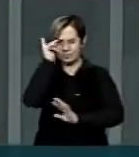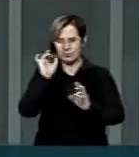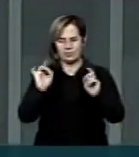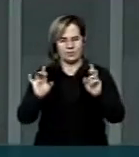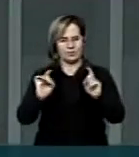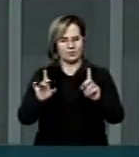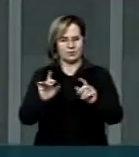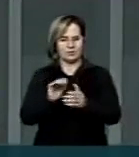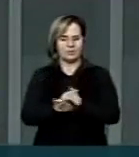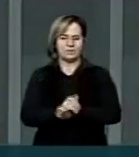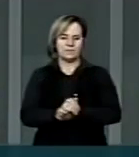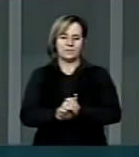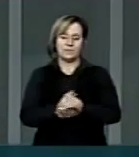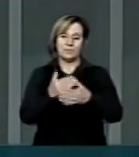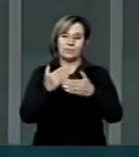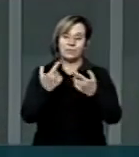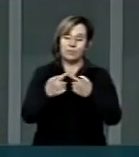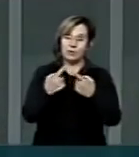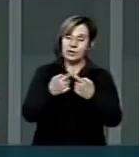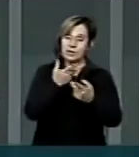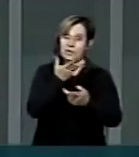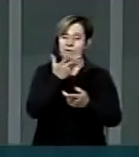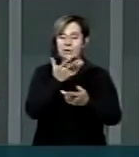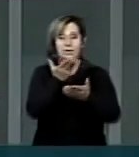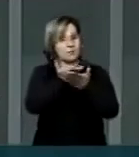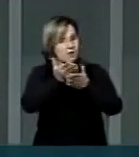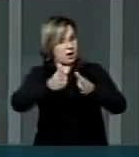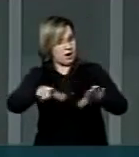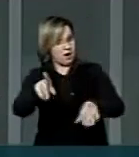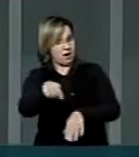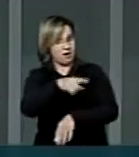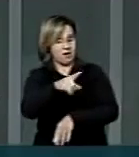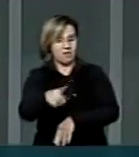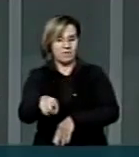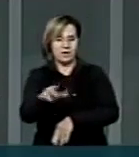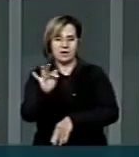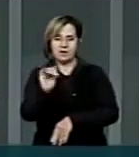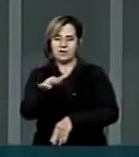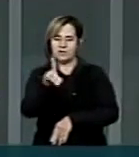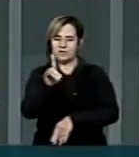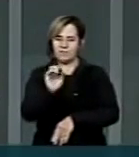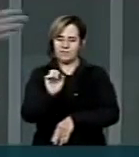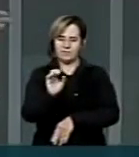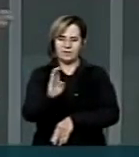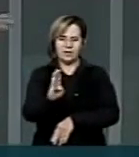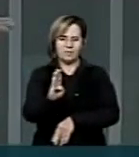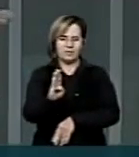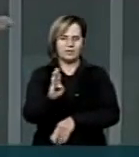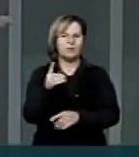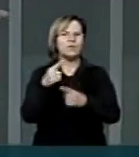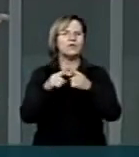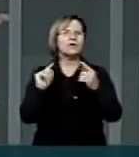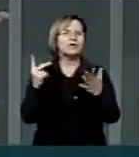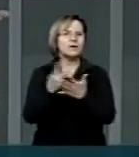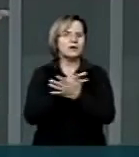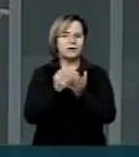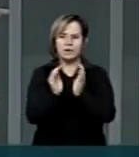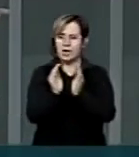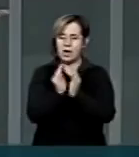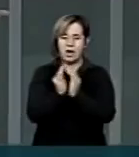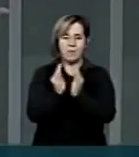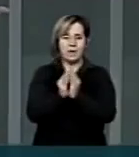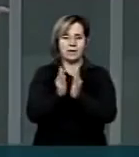que que eles queriam? Acabando com o FUNEF, o que que acontecia? As APAES se